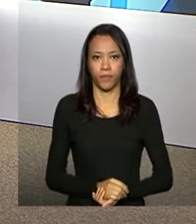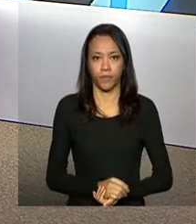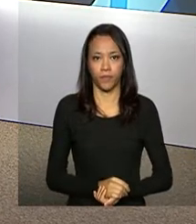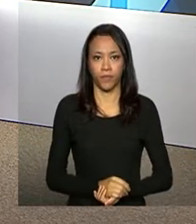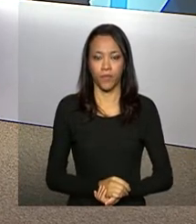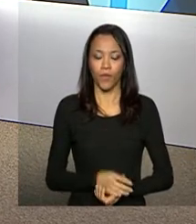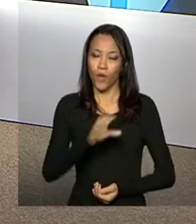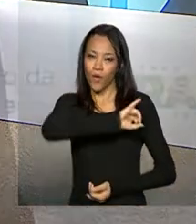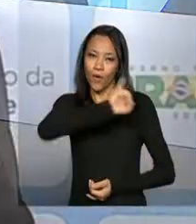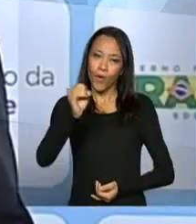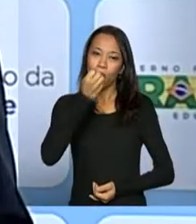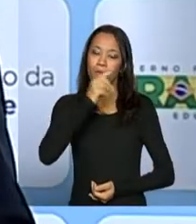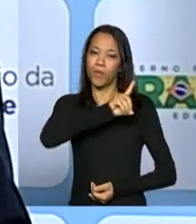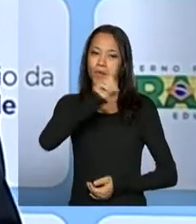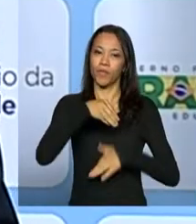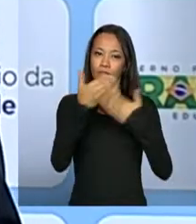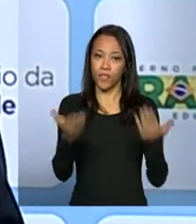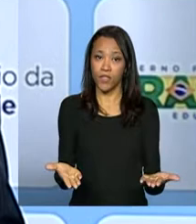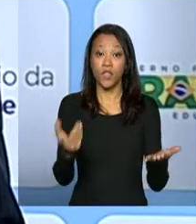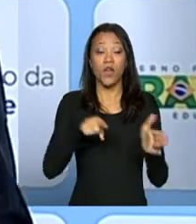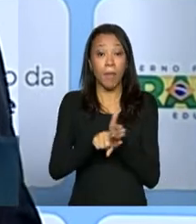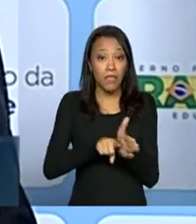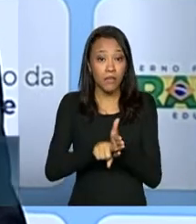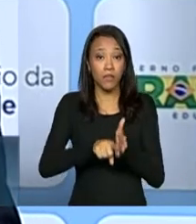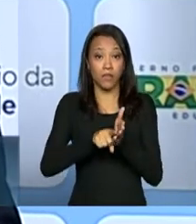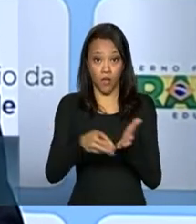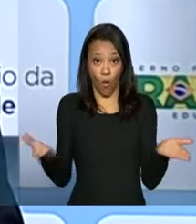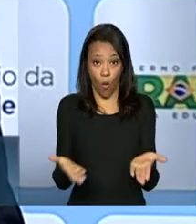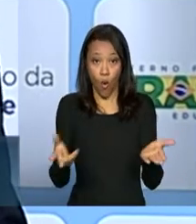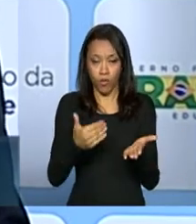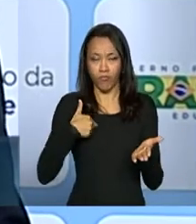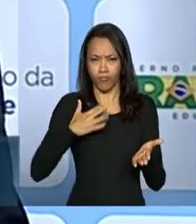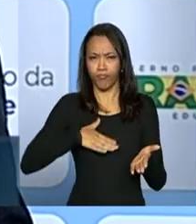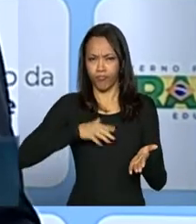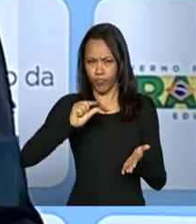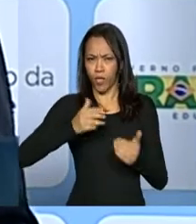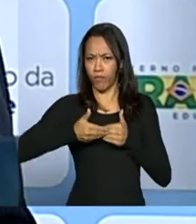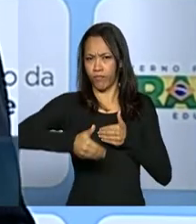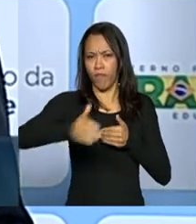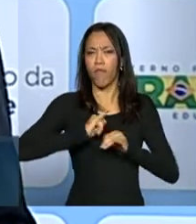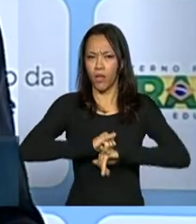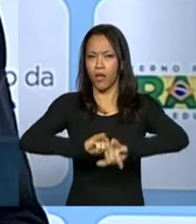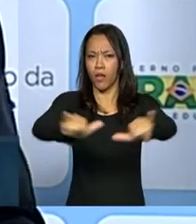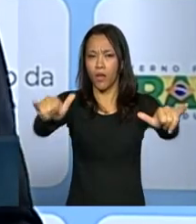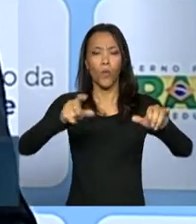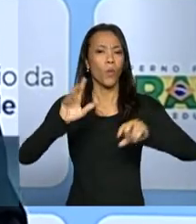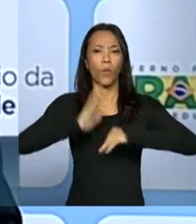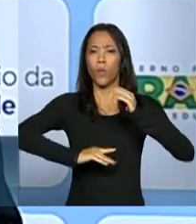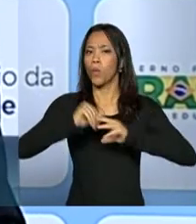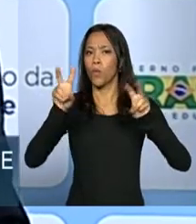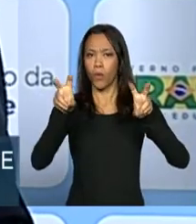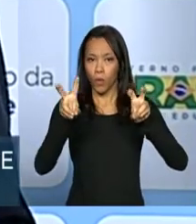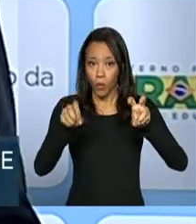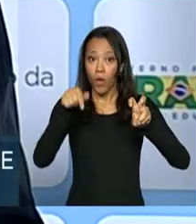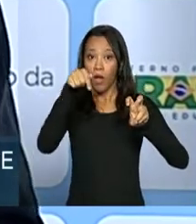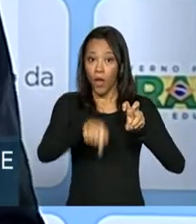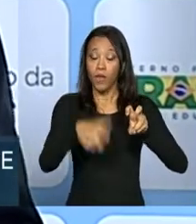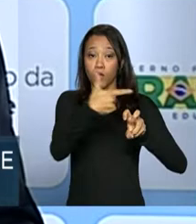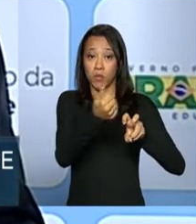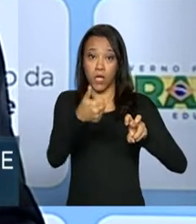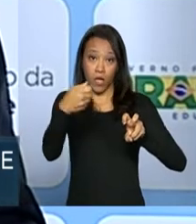Olá, Daniela. Bom dia. Os dados que vão ser divulgados daqui a pouco aqui no Ministério da Saúde são referentes ao Vigitel 2014.